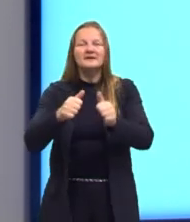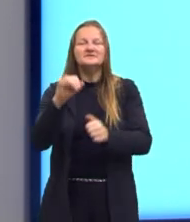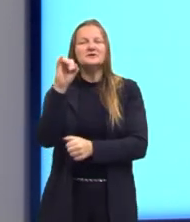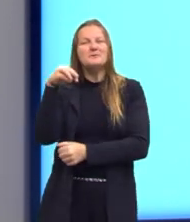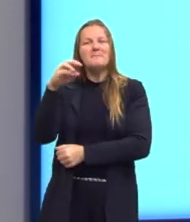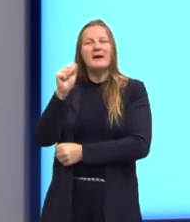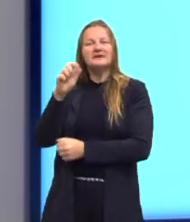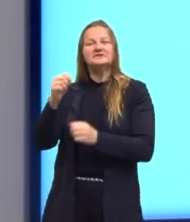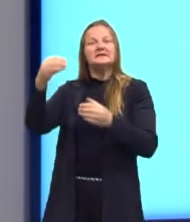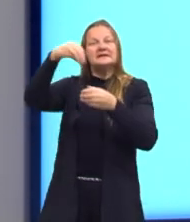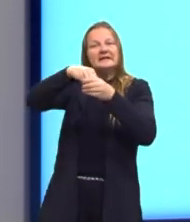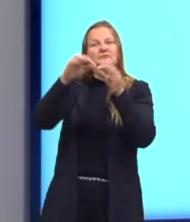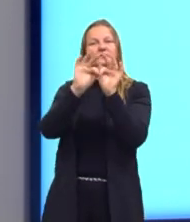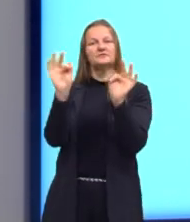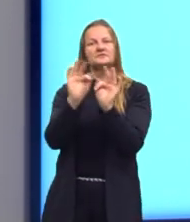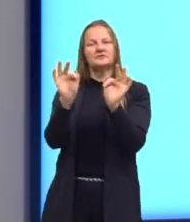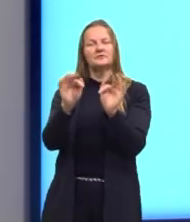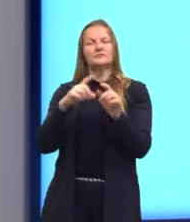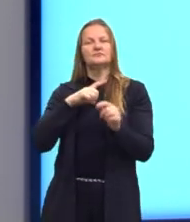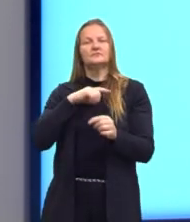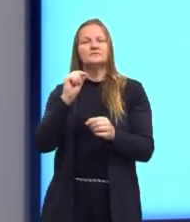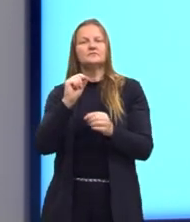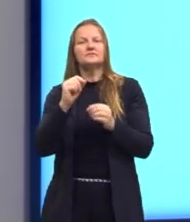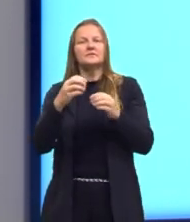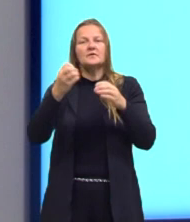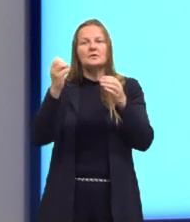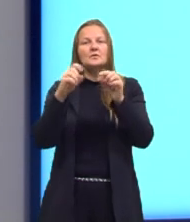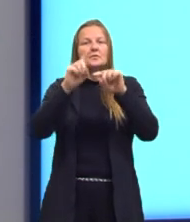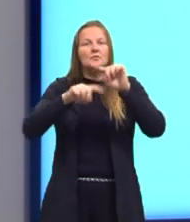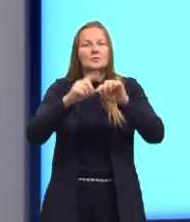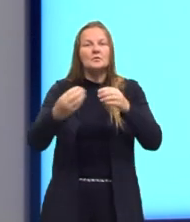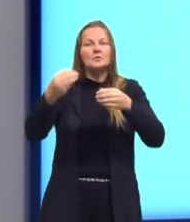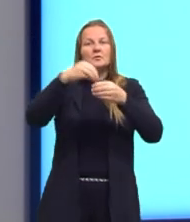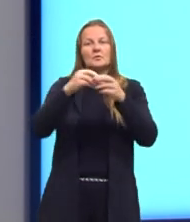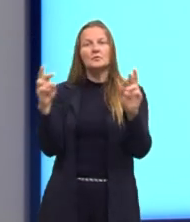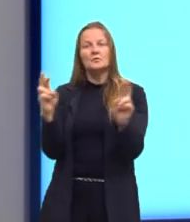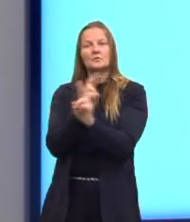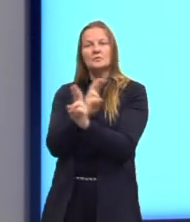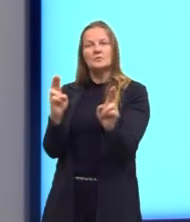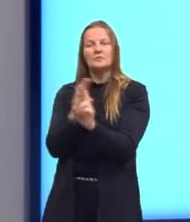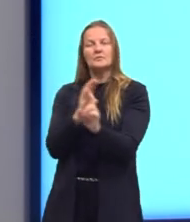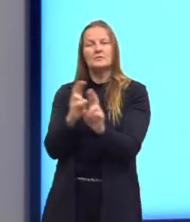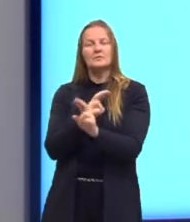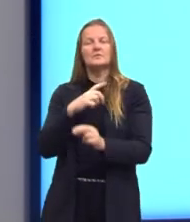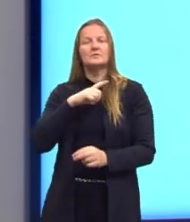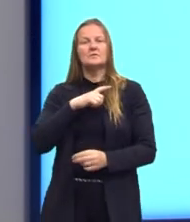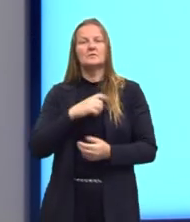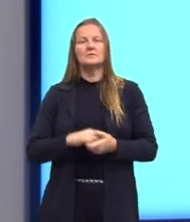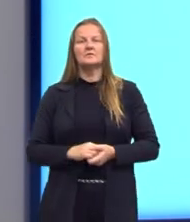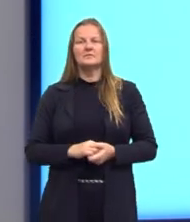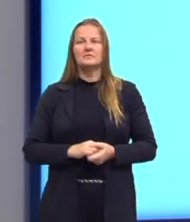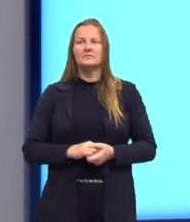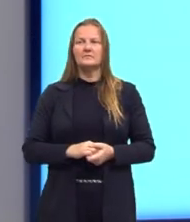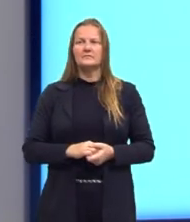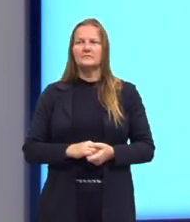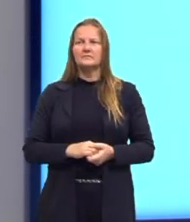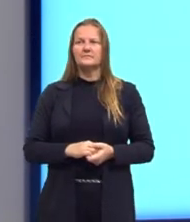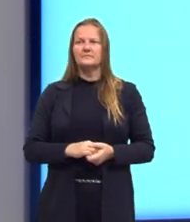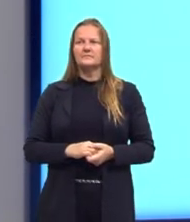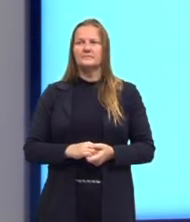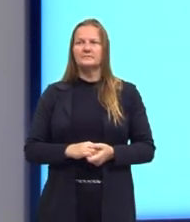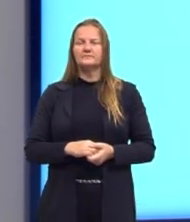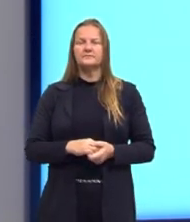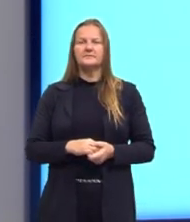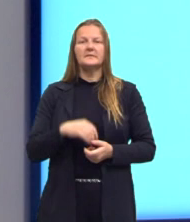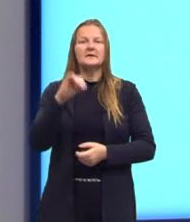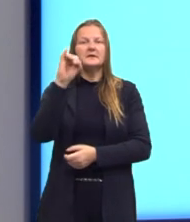de uma função, e ele é composto pelos elementos que se relacionam com os elementos ali de A, tá? Ele é